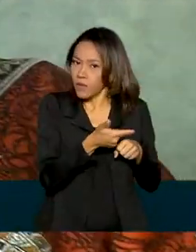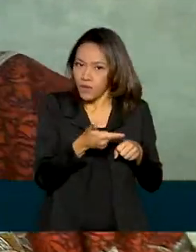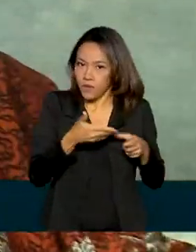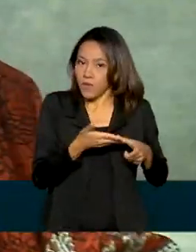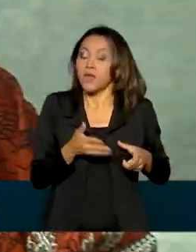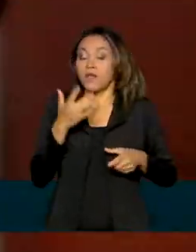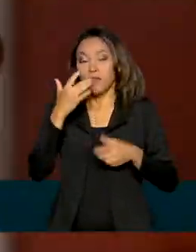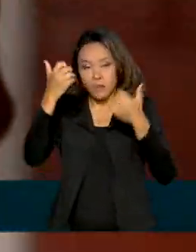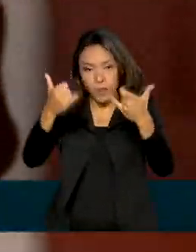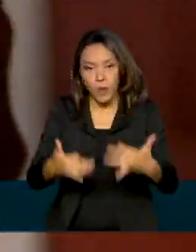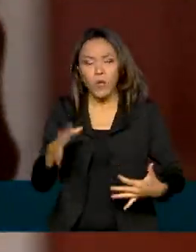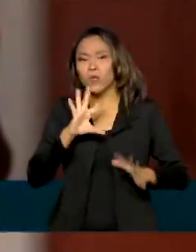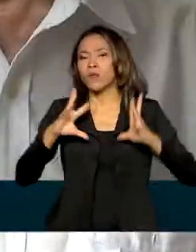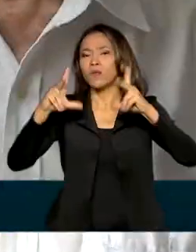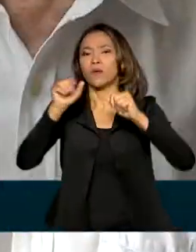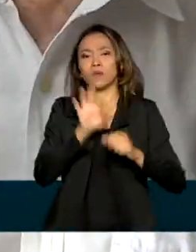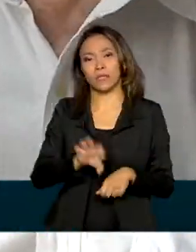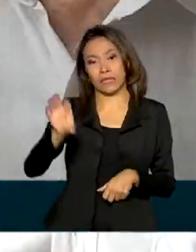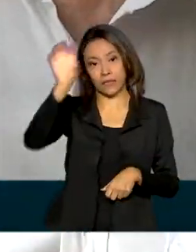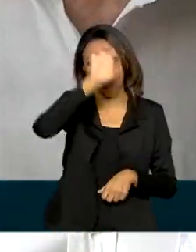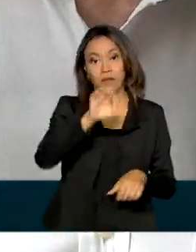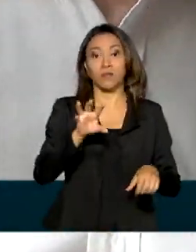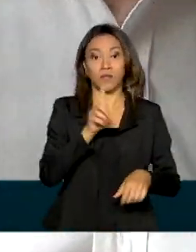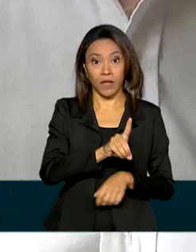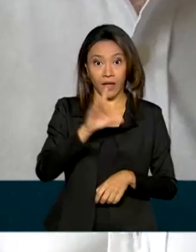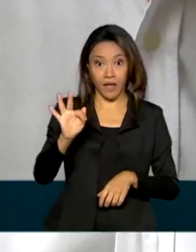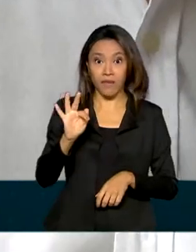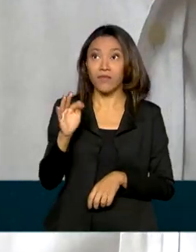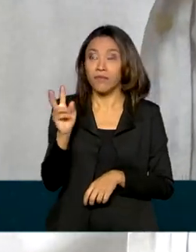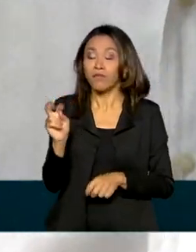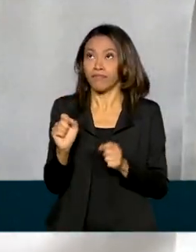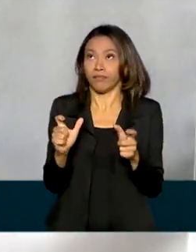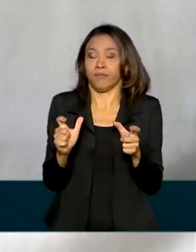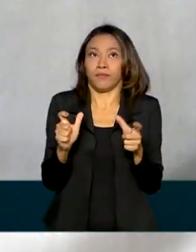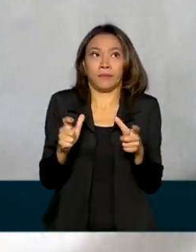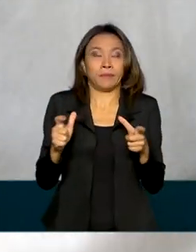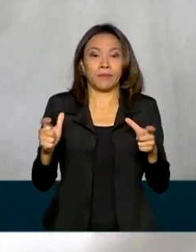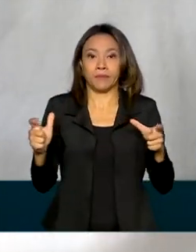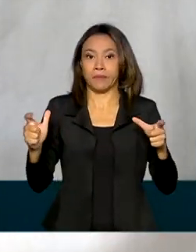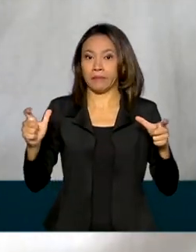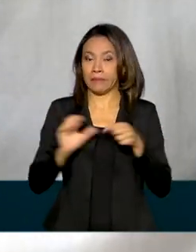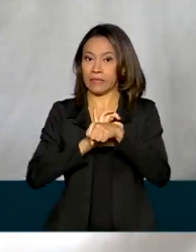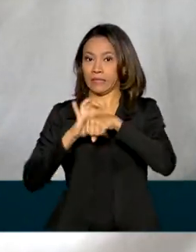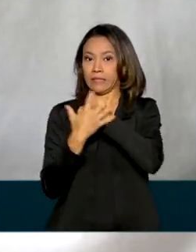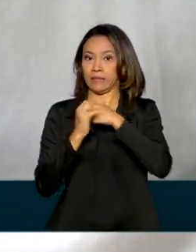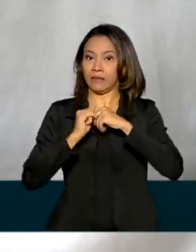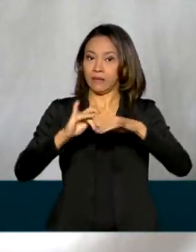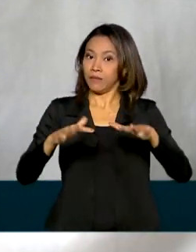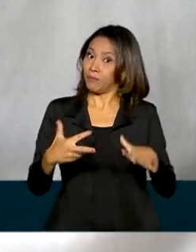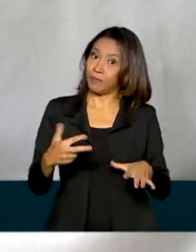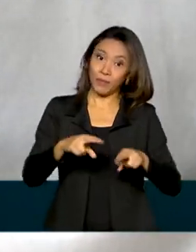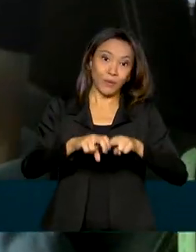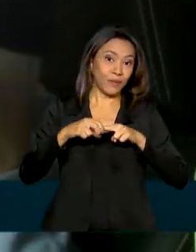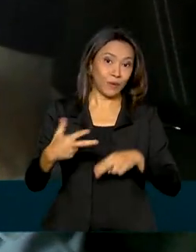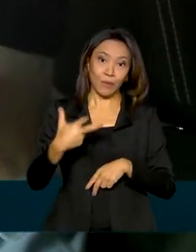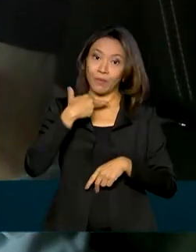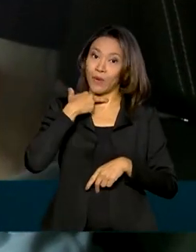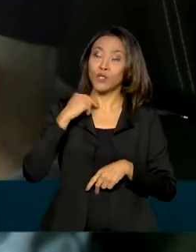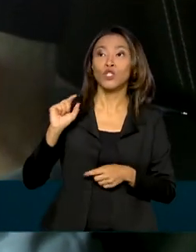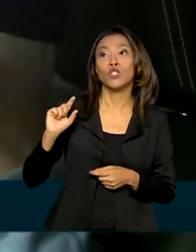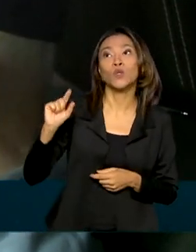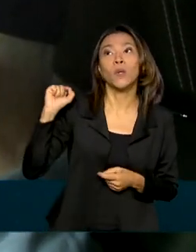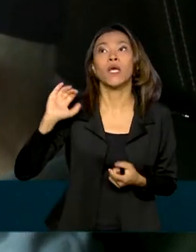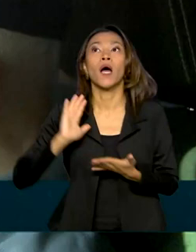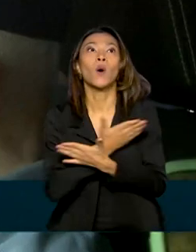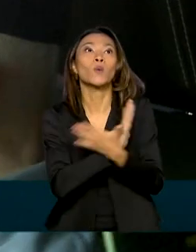os estados e o Distrito Federal enfrentam aumento de casos da Covid-19, não sendo possível, portanto, eleger apenas alguns